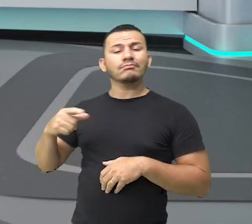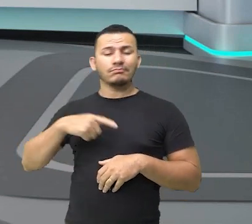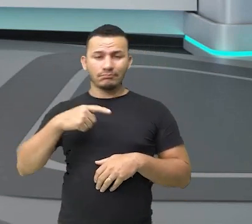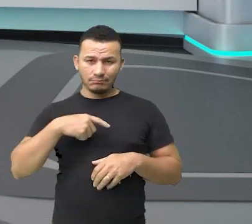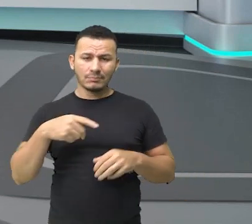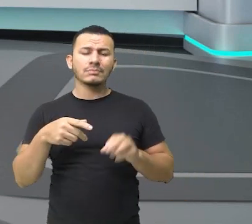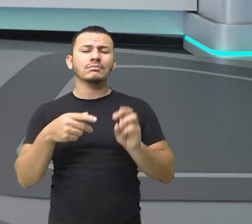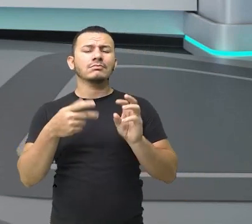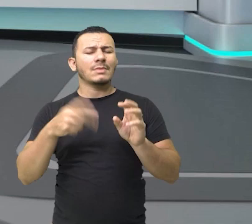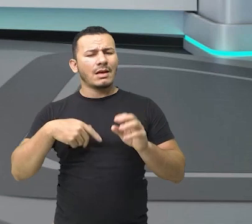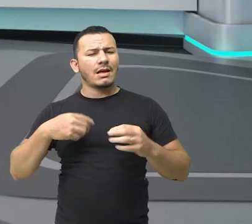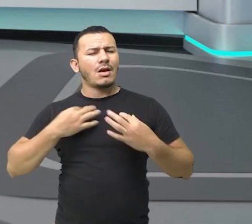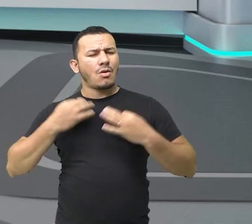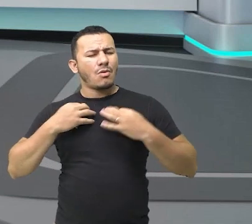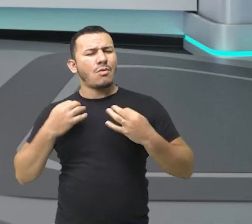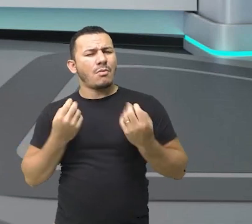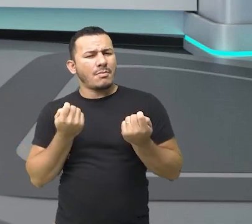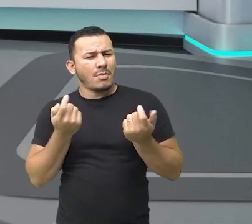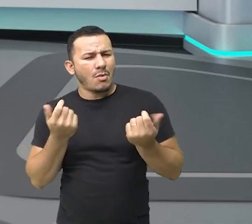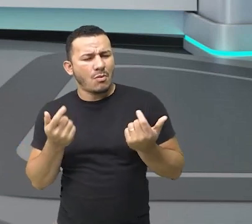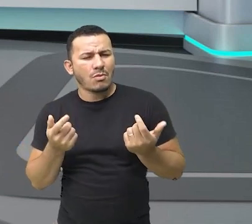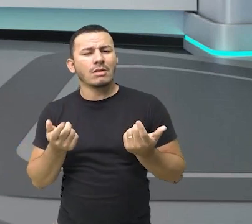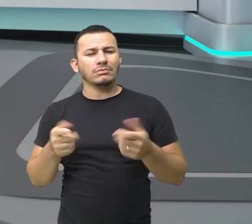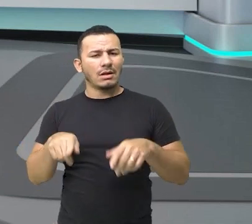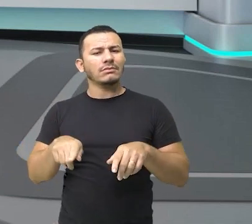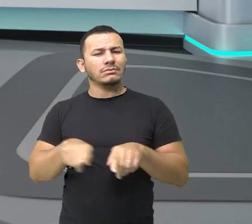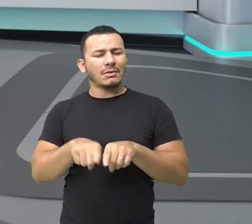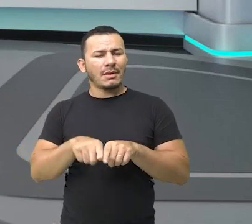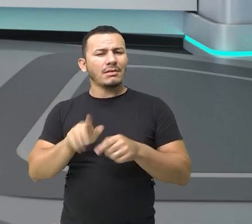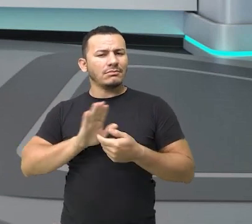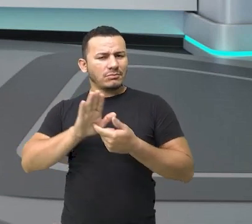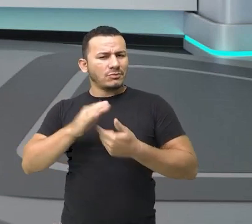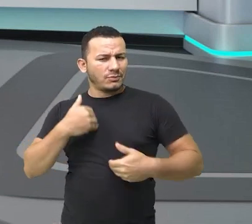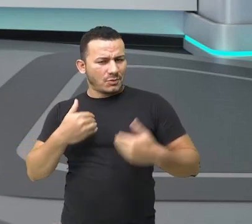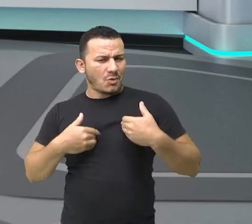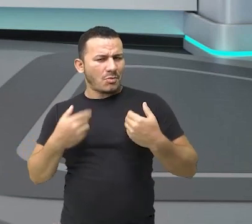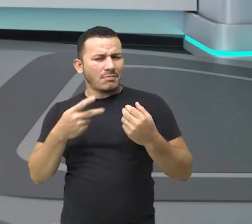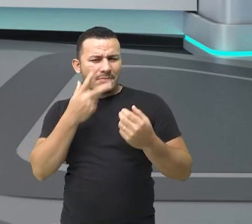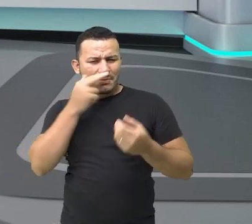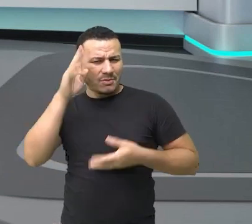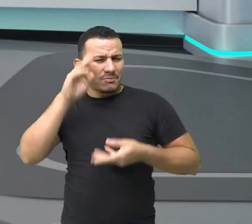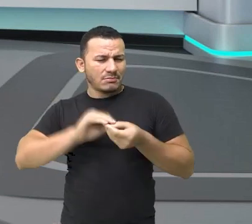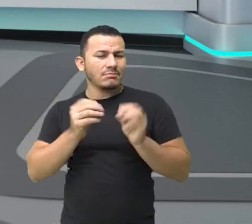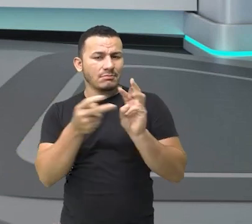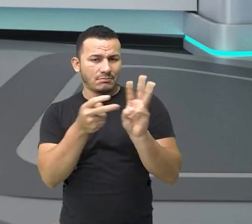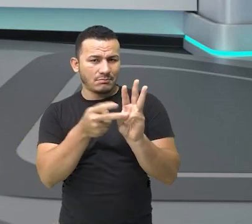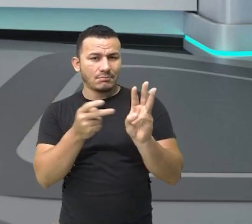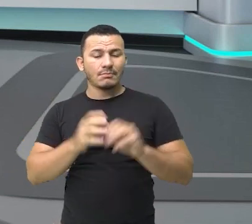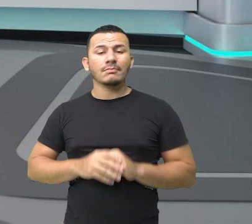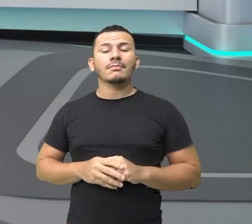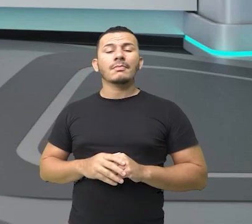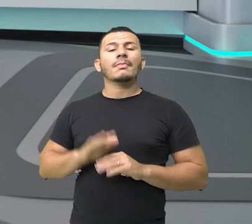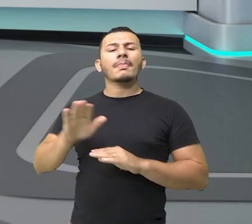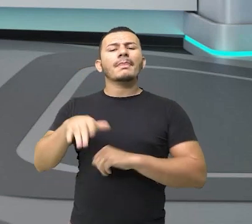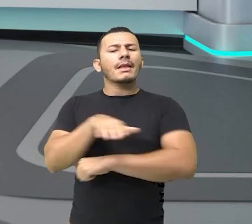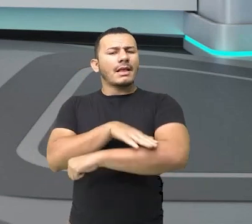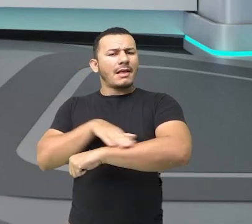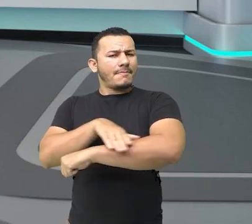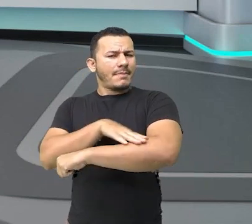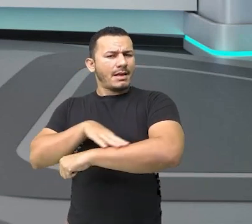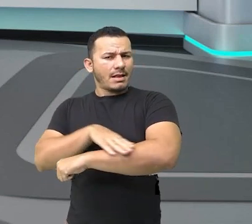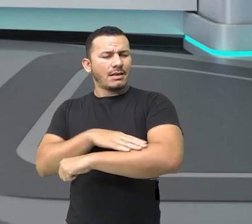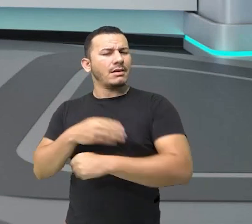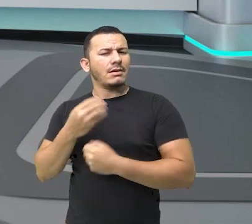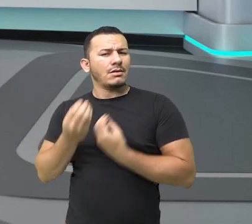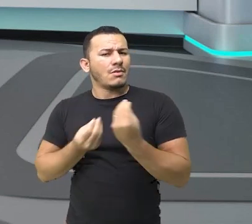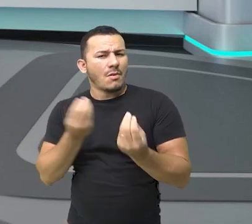Poucas roupas e parte do corpo em amostra. Isso daí você consegue visualizar. Como é a pele de Iracema? Você percebe que a pele